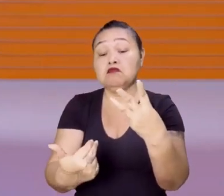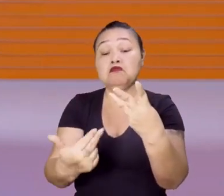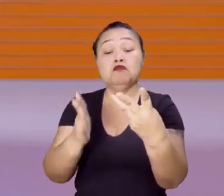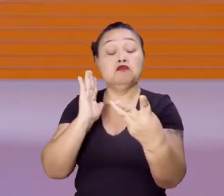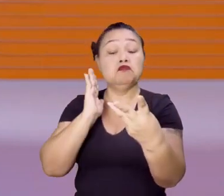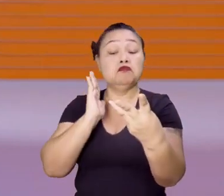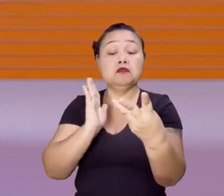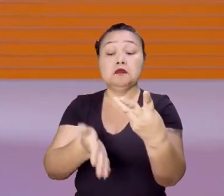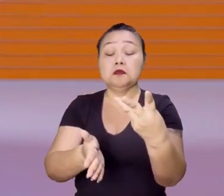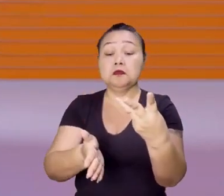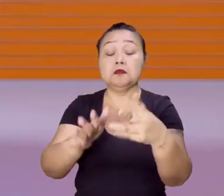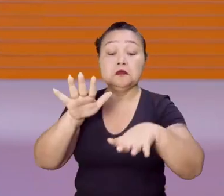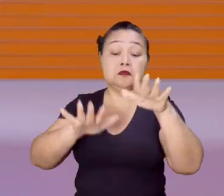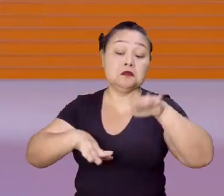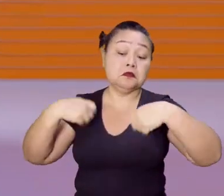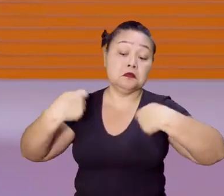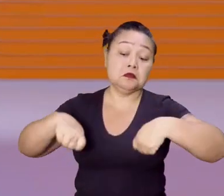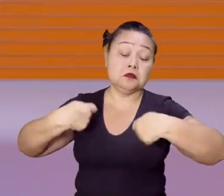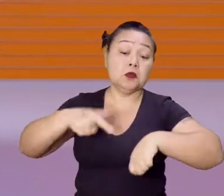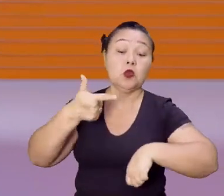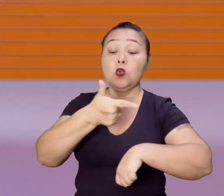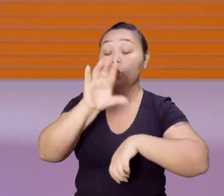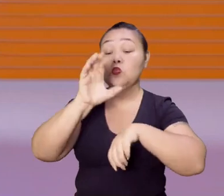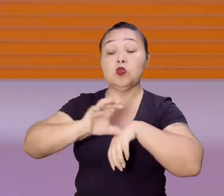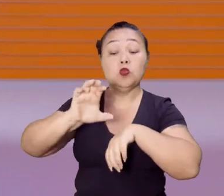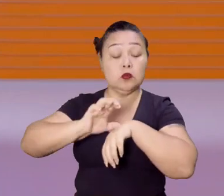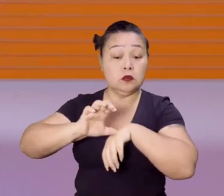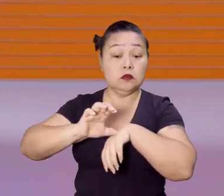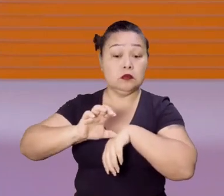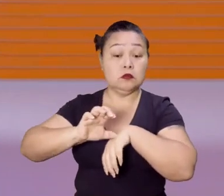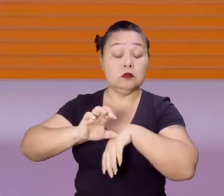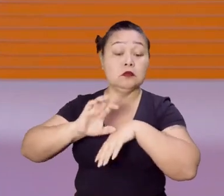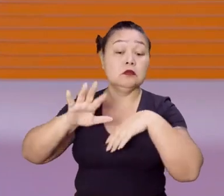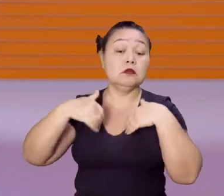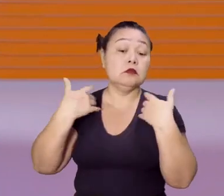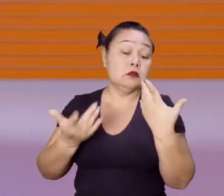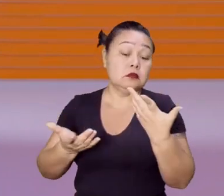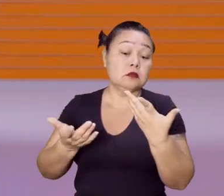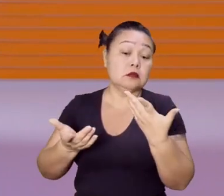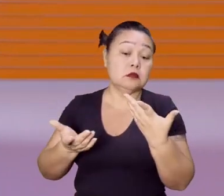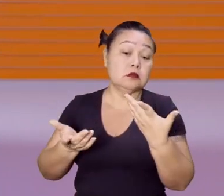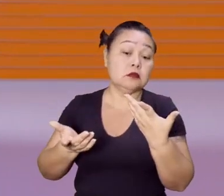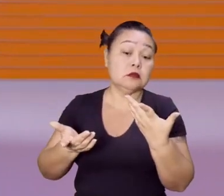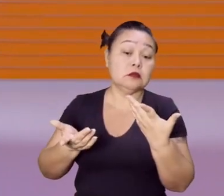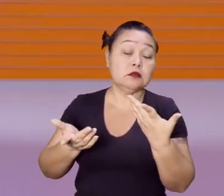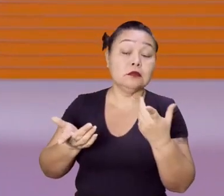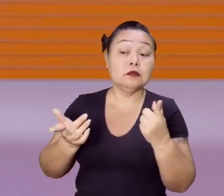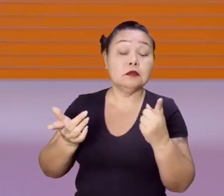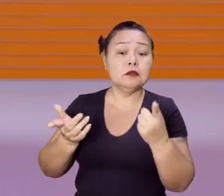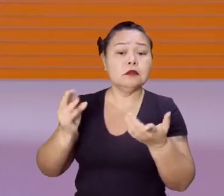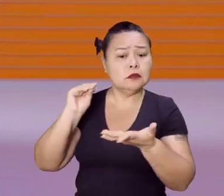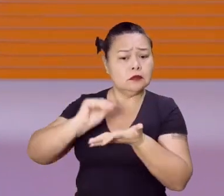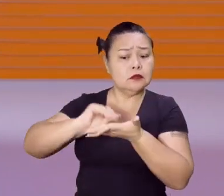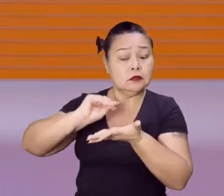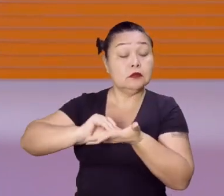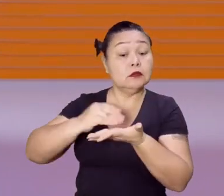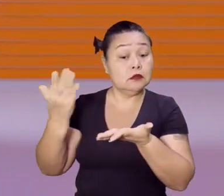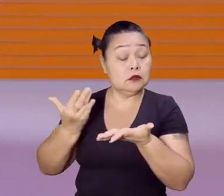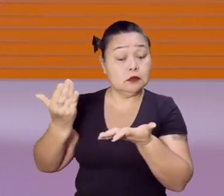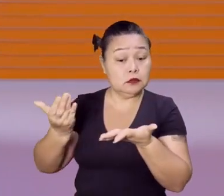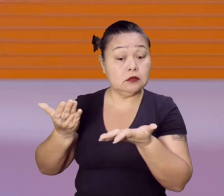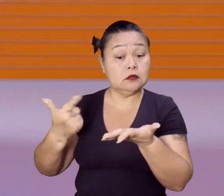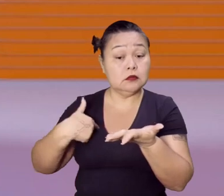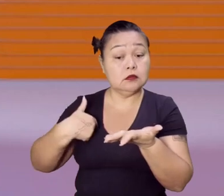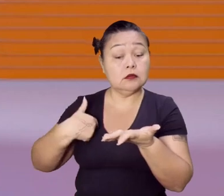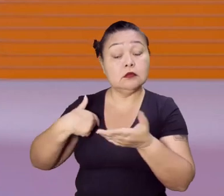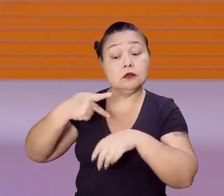formações que, às vezes, nem precisa fazer outros cursos, né? Então, é uma lacuna que nós vivemos nos